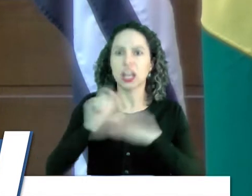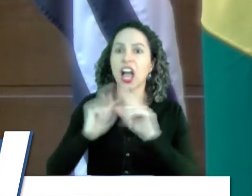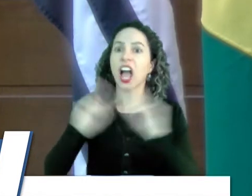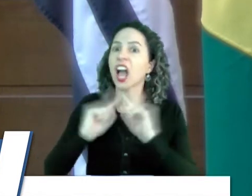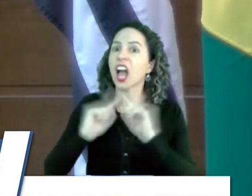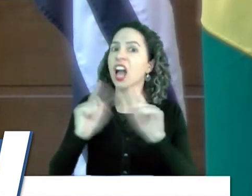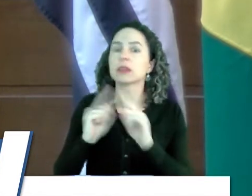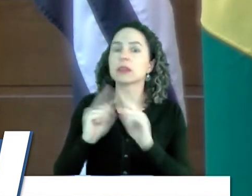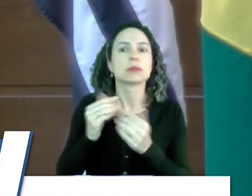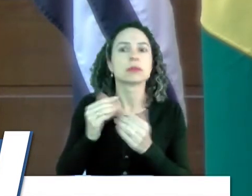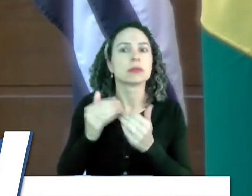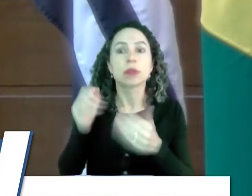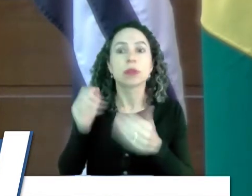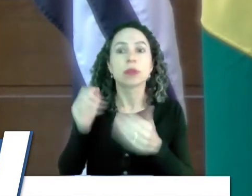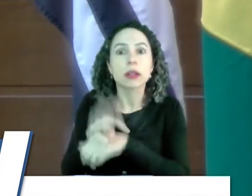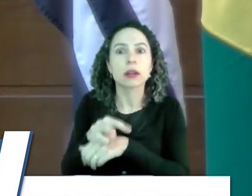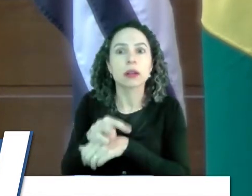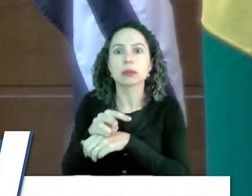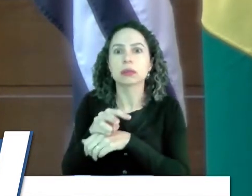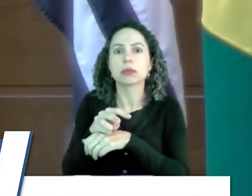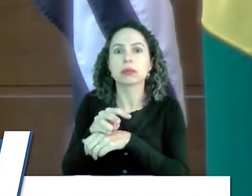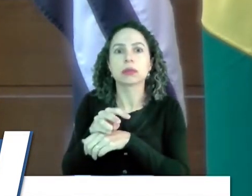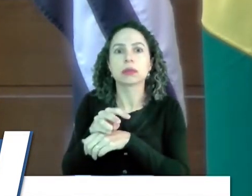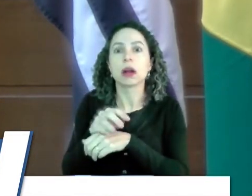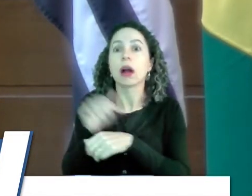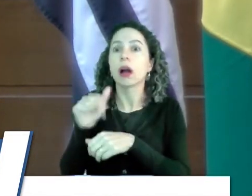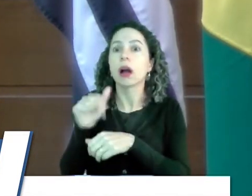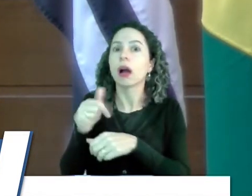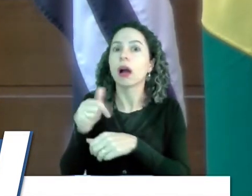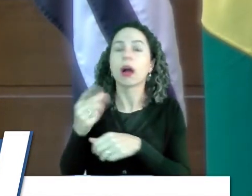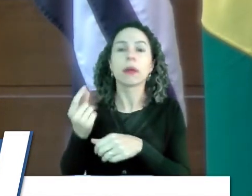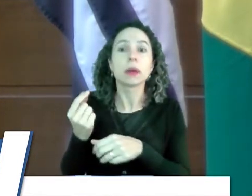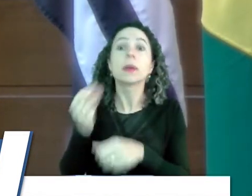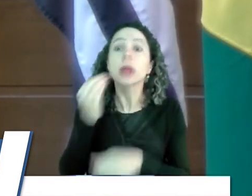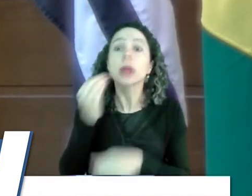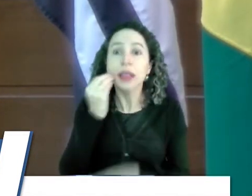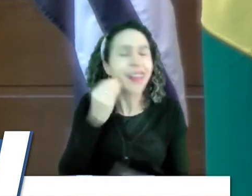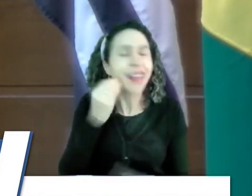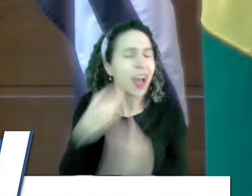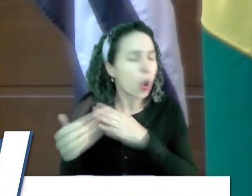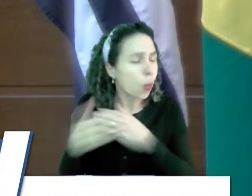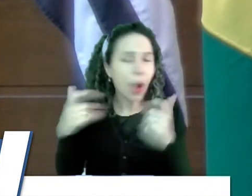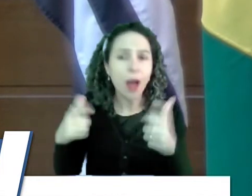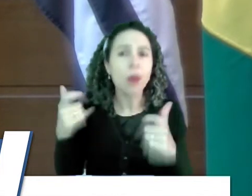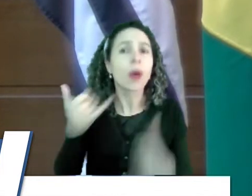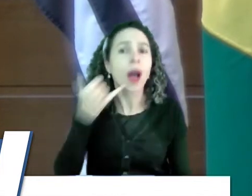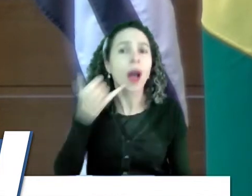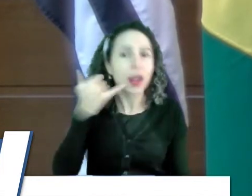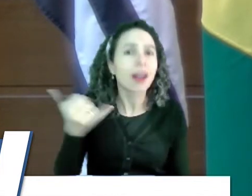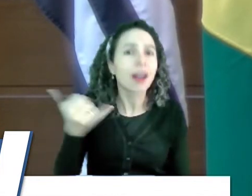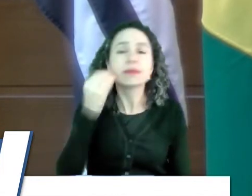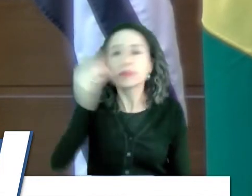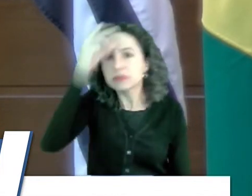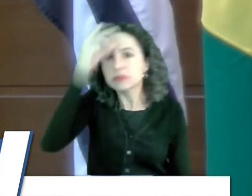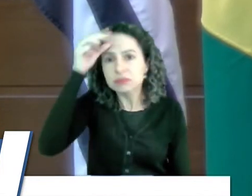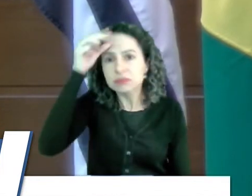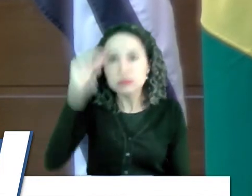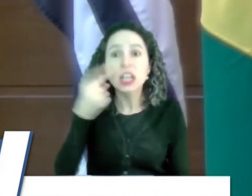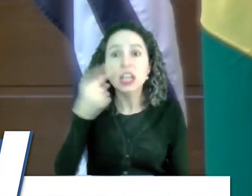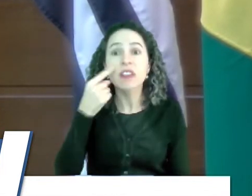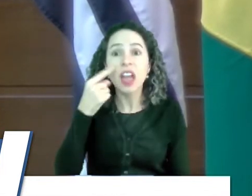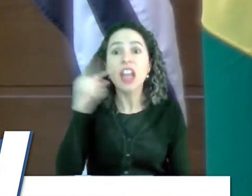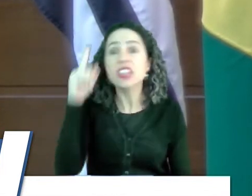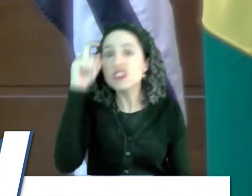quando nós entramos, Deus de quando nós entramos, pode tentar ligar em qualquer local da prefeitura para ver a dificuldade,